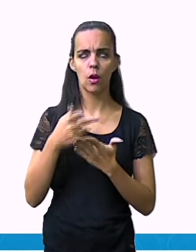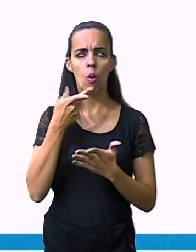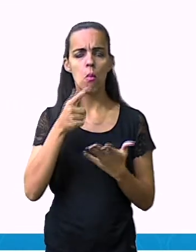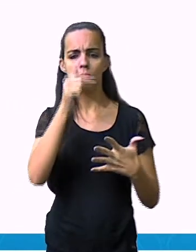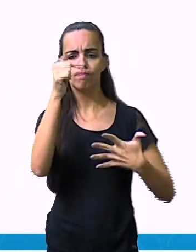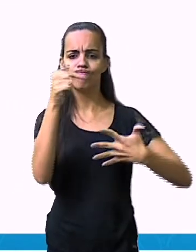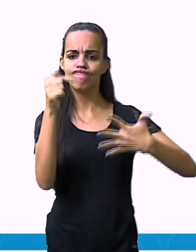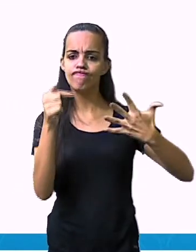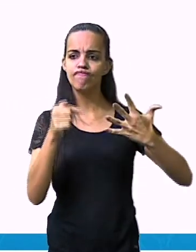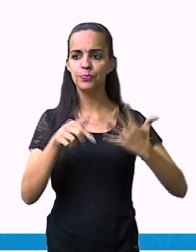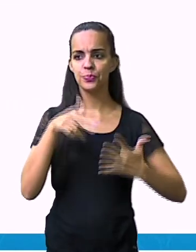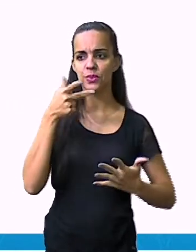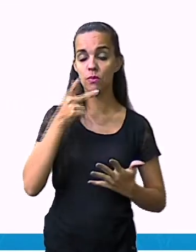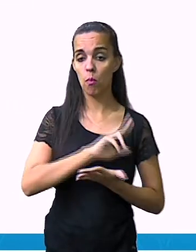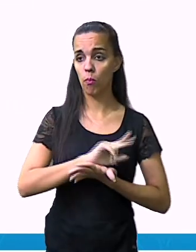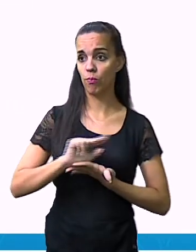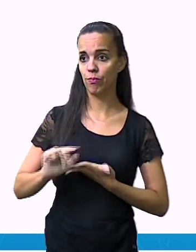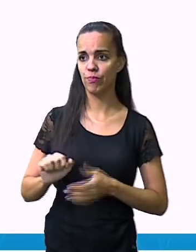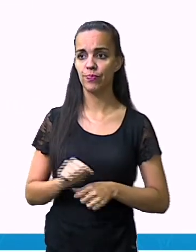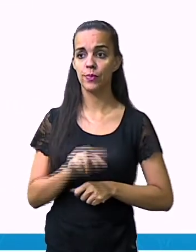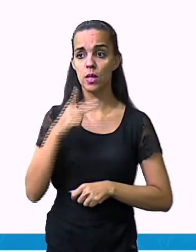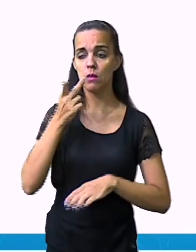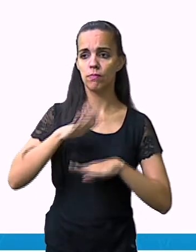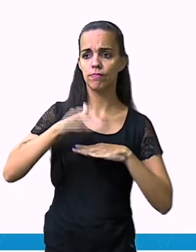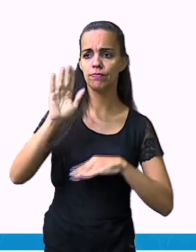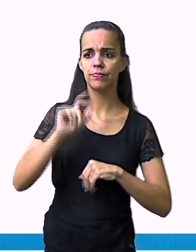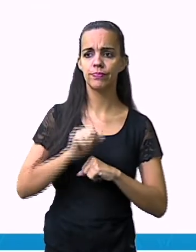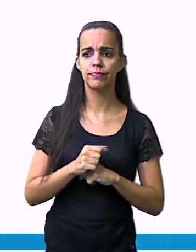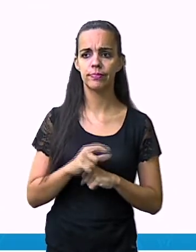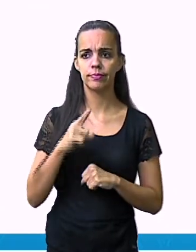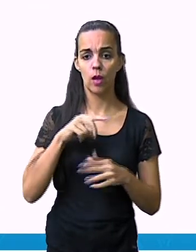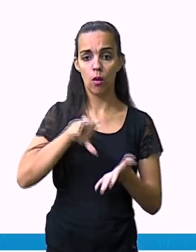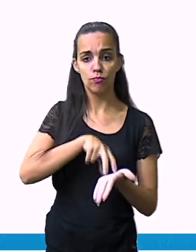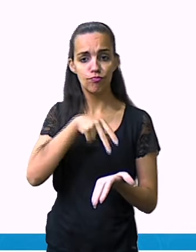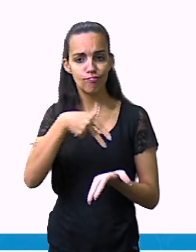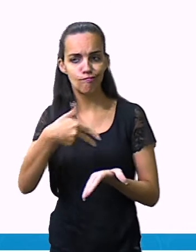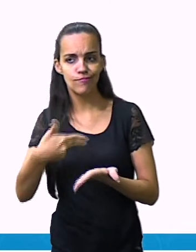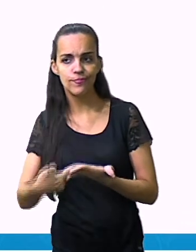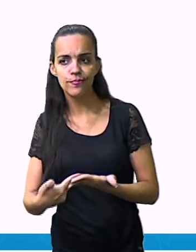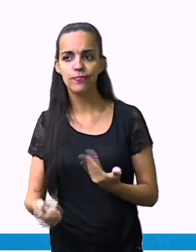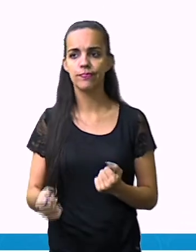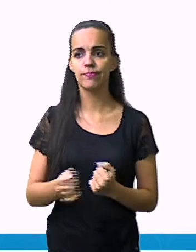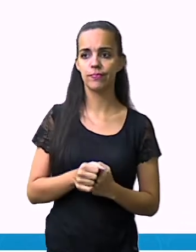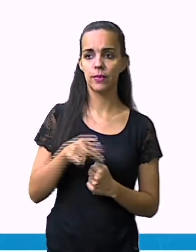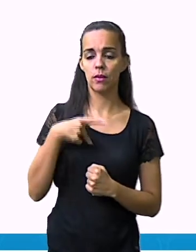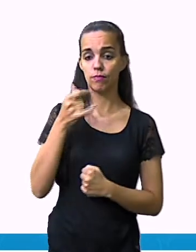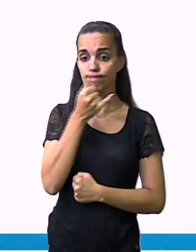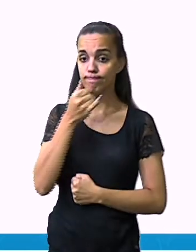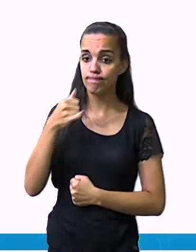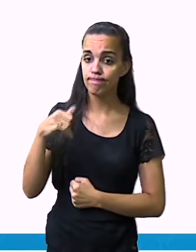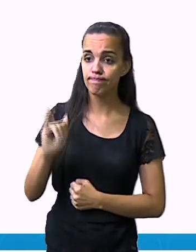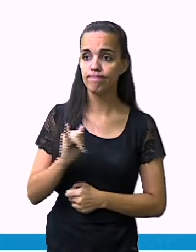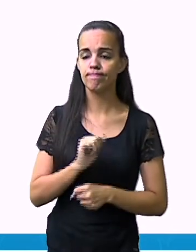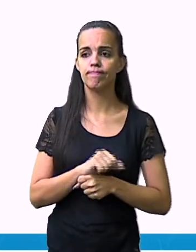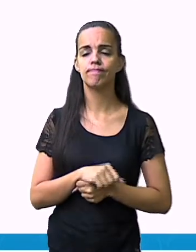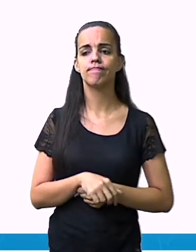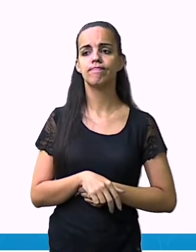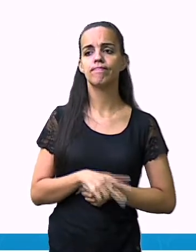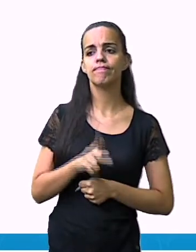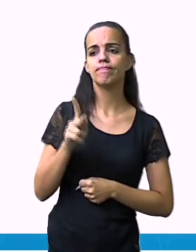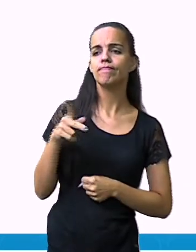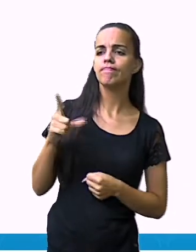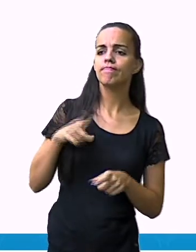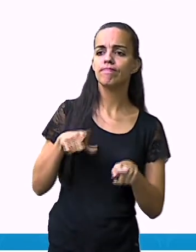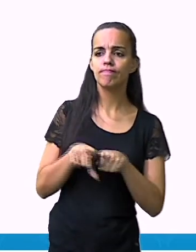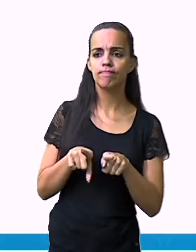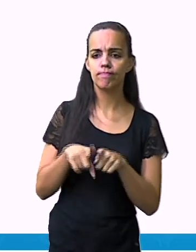acidentes mais comuns. Então, nós falamos de quedas, nós falamos de choques elétricos, nós falamos